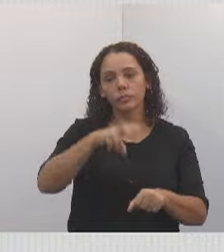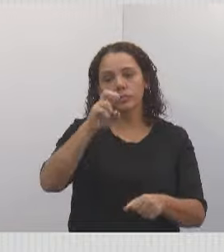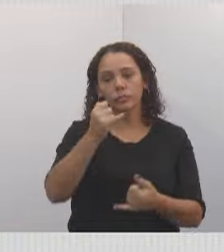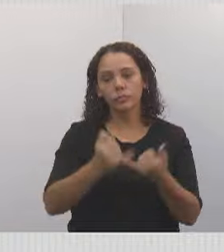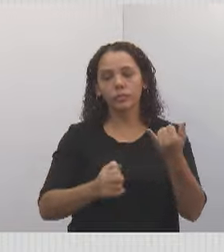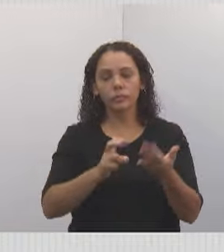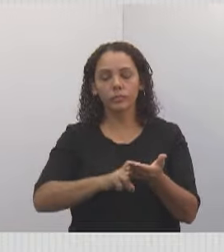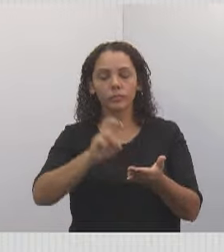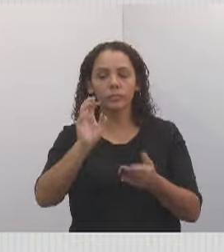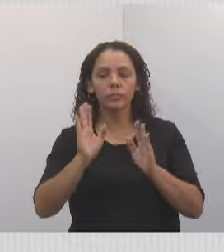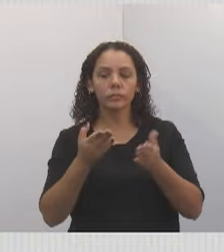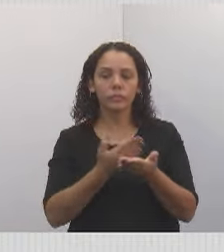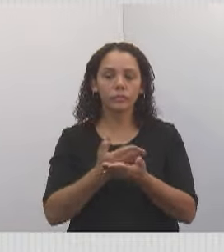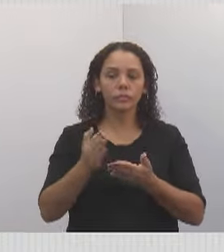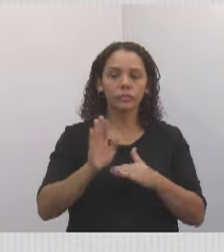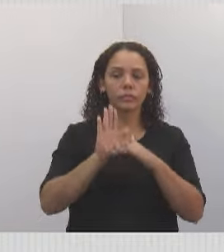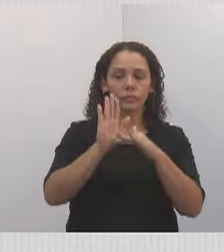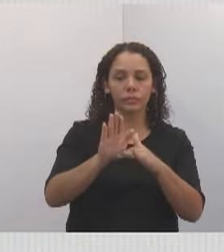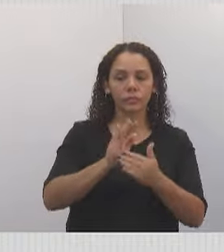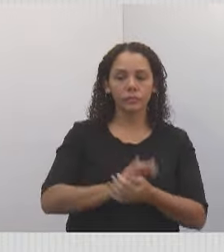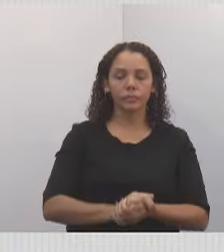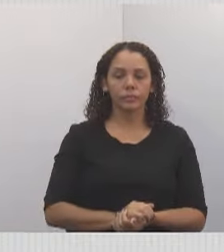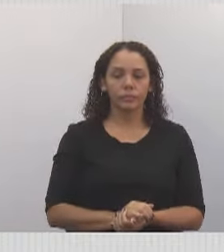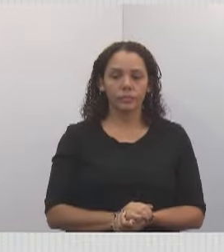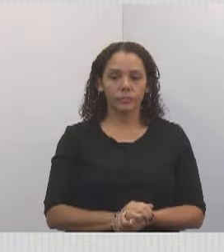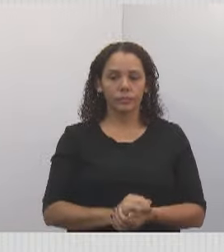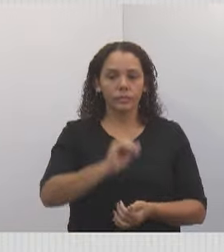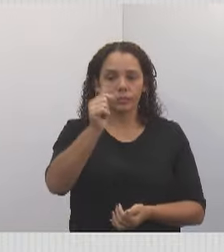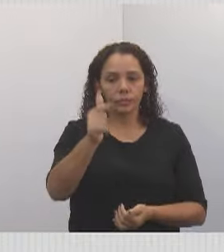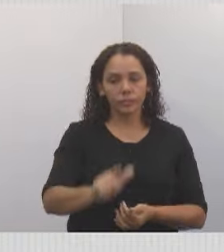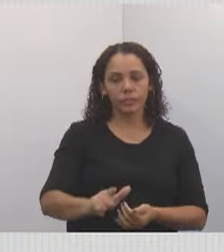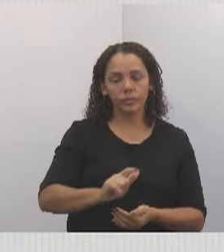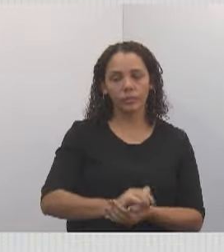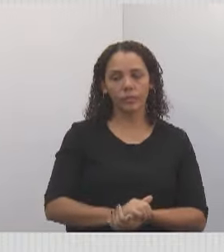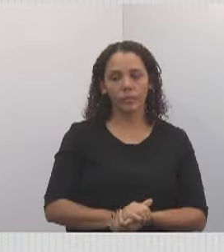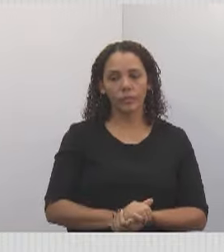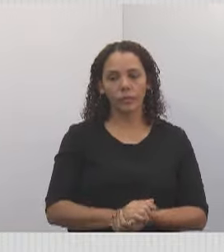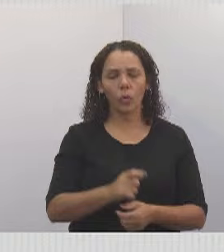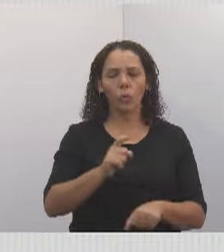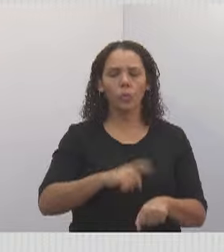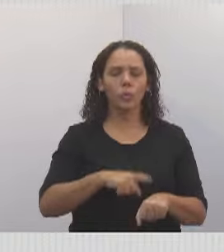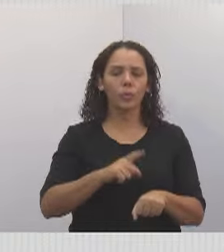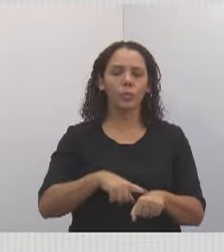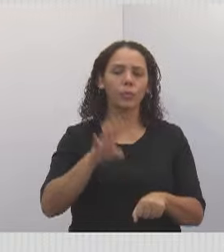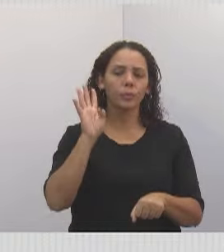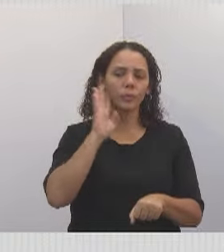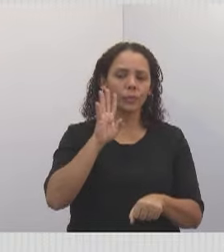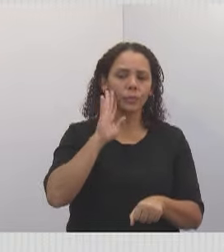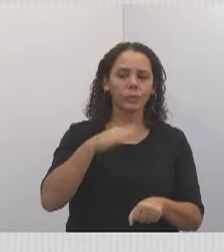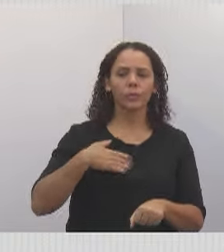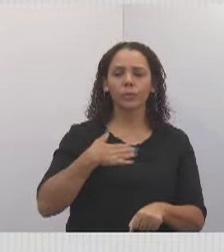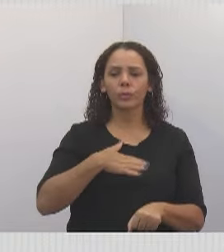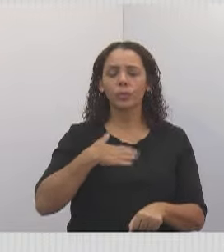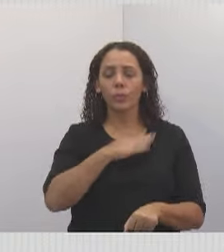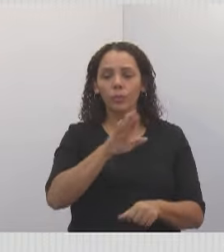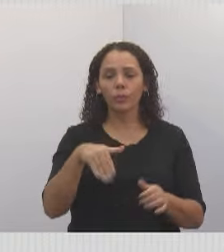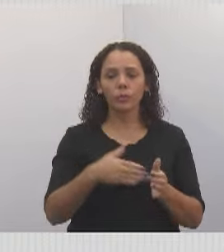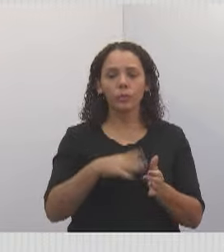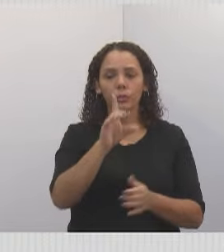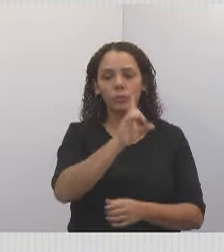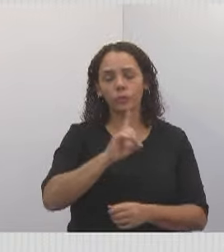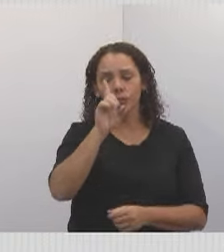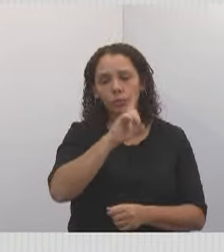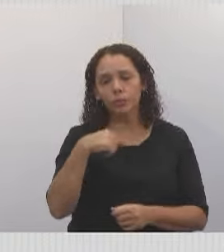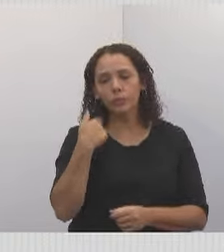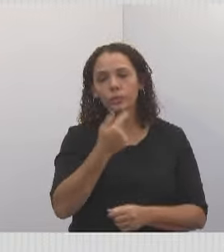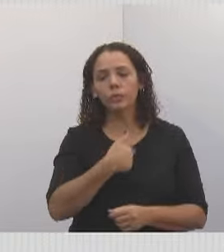já estava lá ajudando. No próximo, aí, um momento muito gostoso também, porque neste último domingo, nós